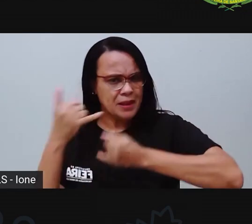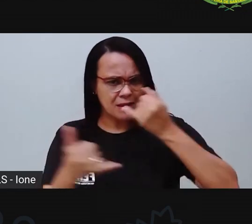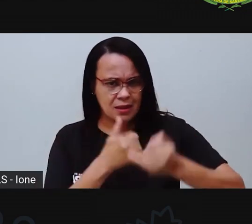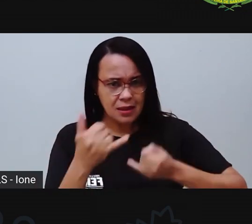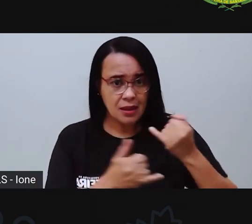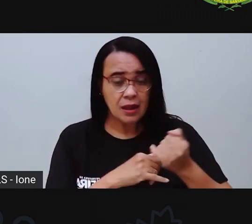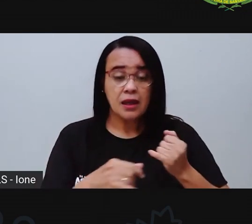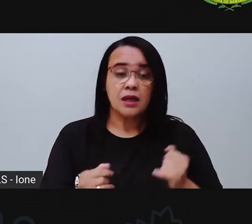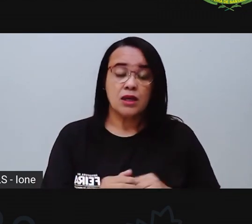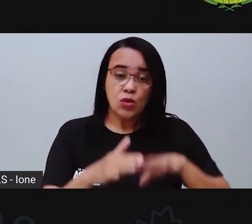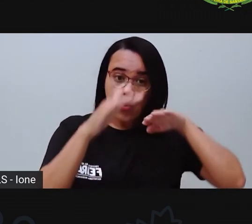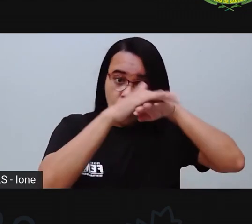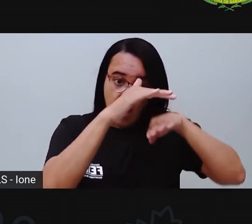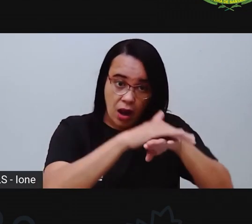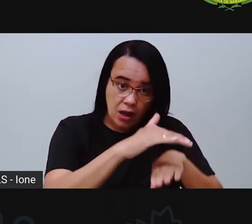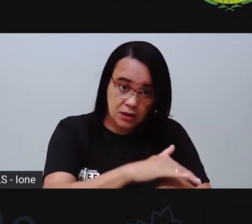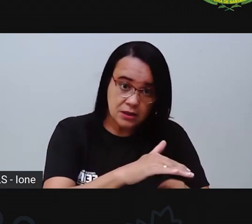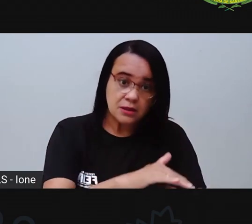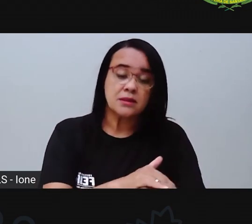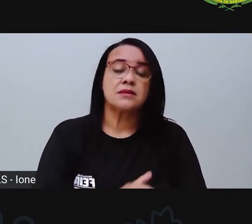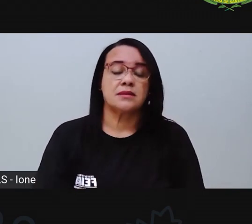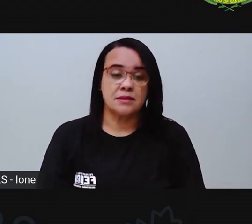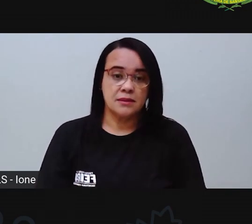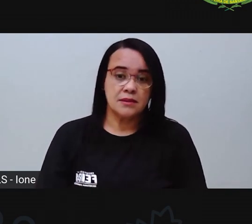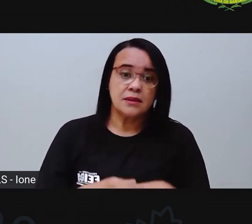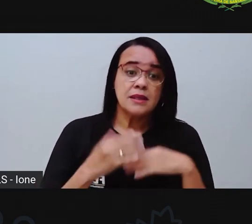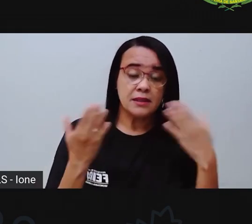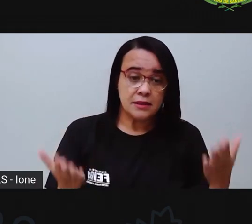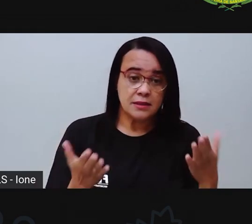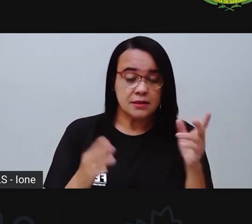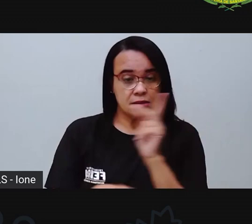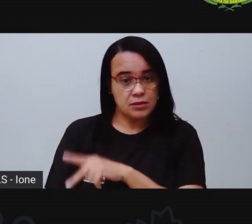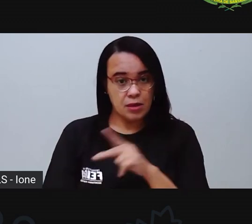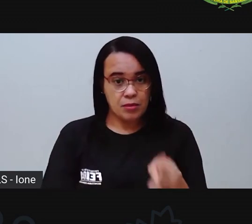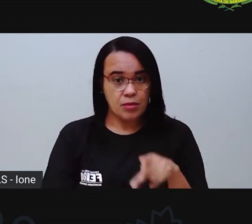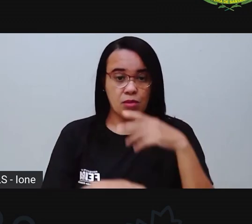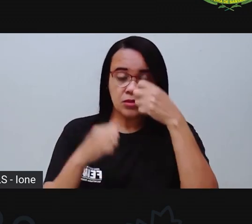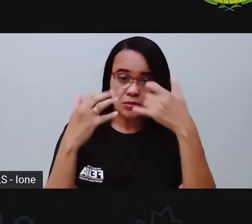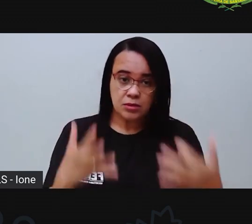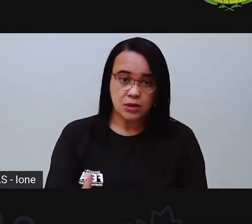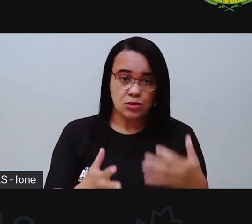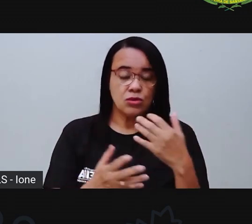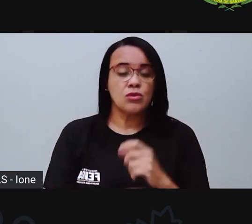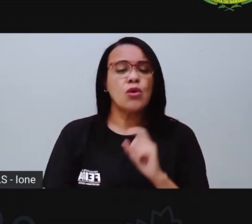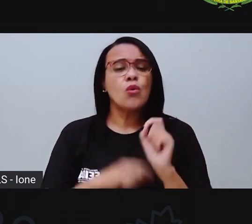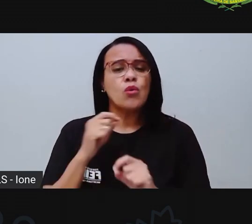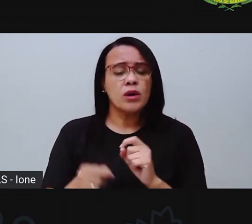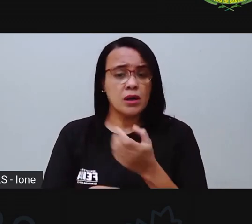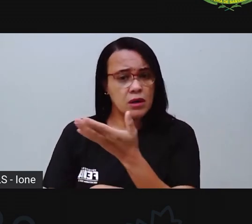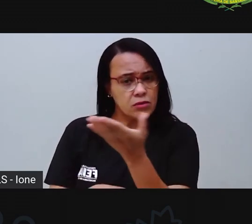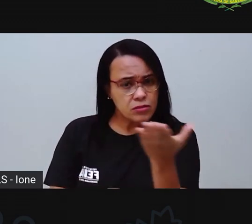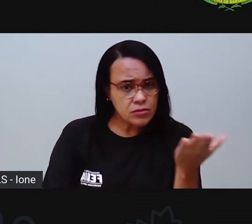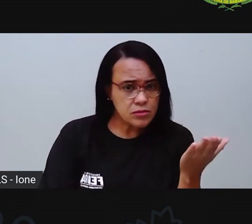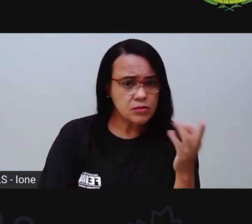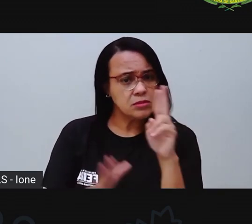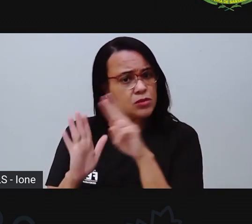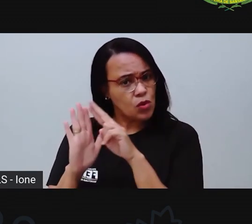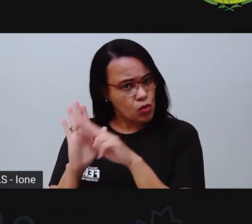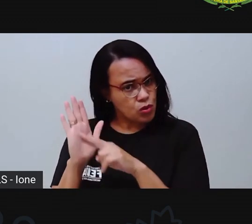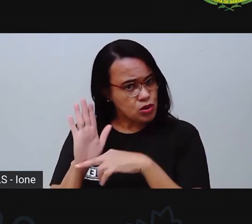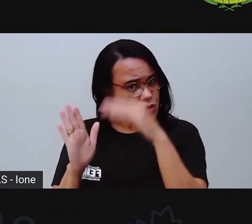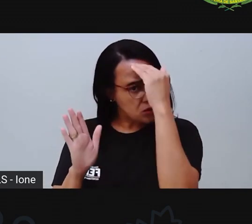aí, a Pró já falou isso com vocês, que vocês é que vão ter que pensar e refletir sobre a rotina de vocês, tá certo? Então, vamos lá?